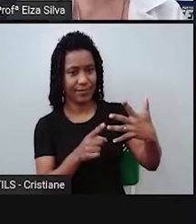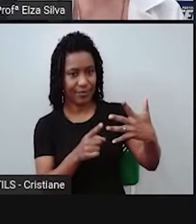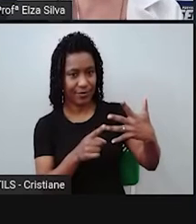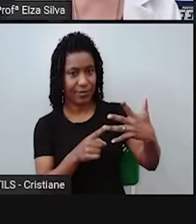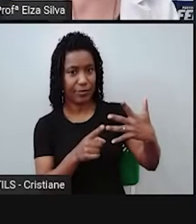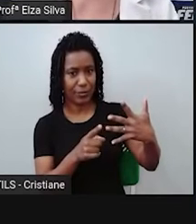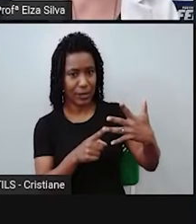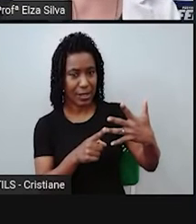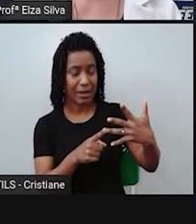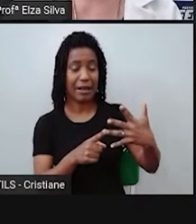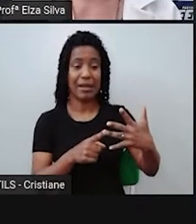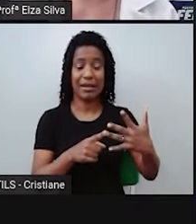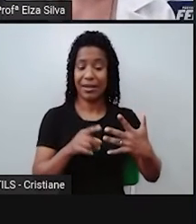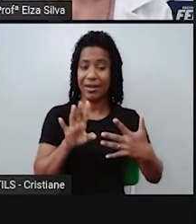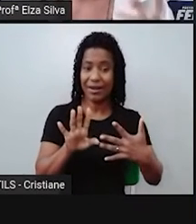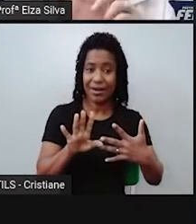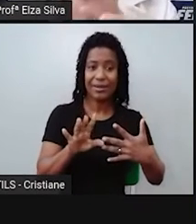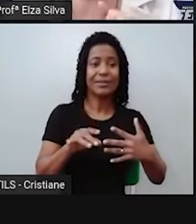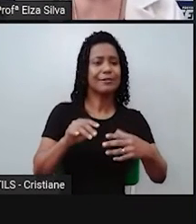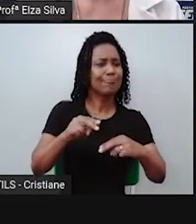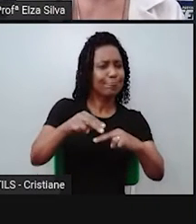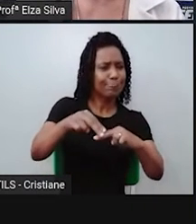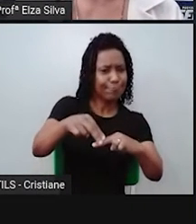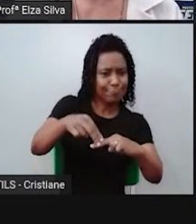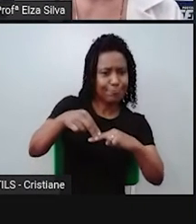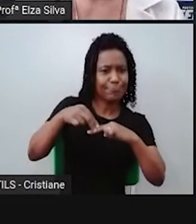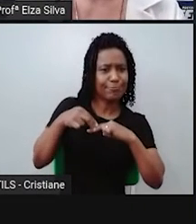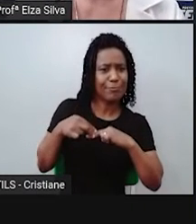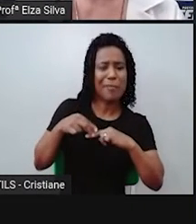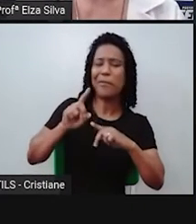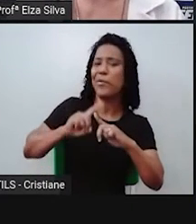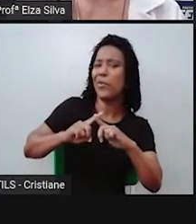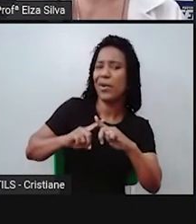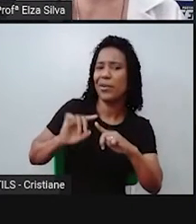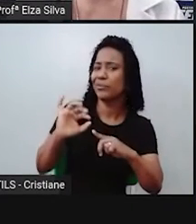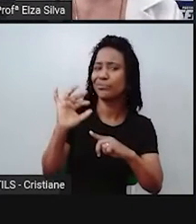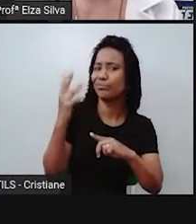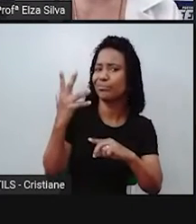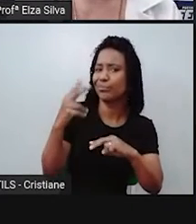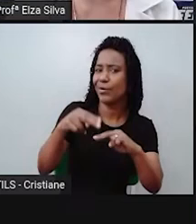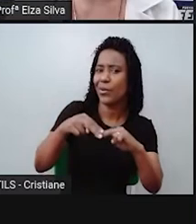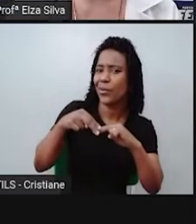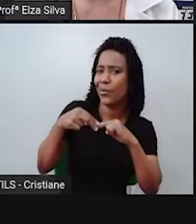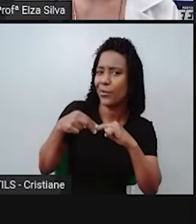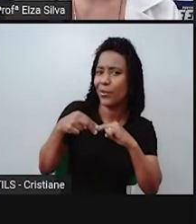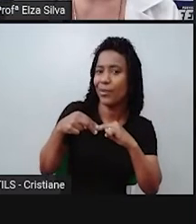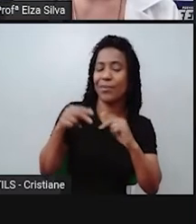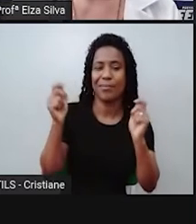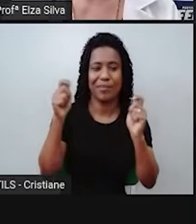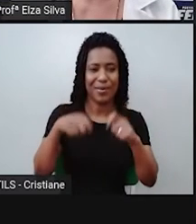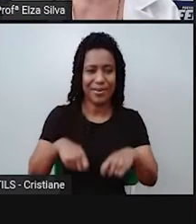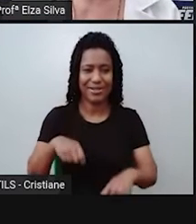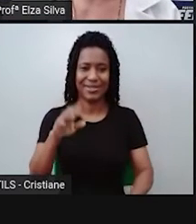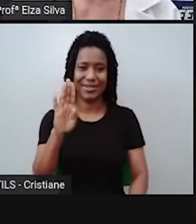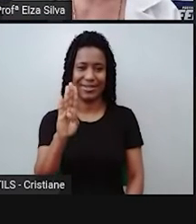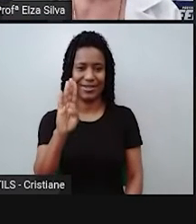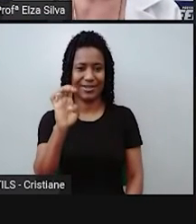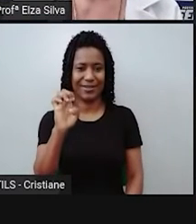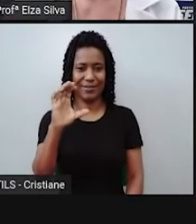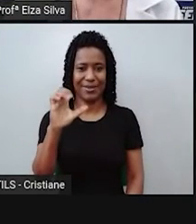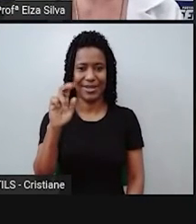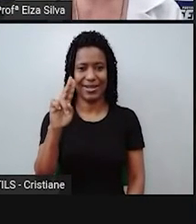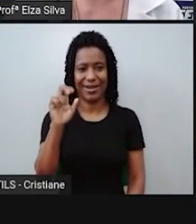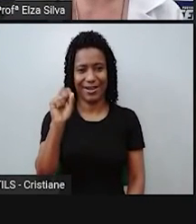razão do acontecimento de algo, pode utilizar because, porque. And result,